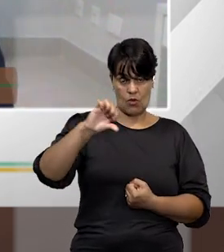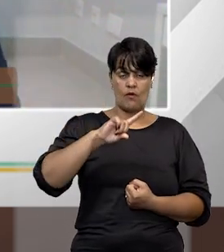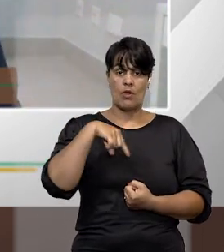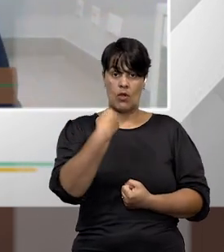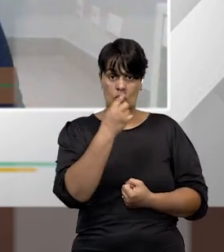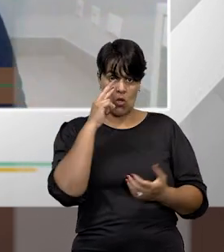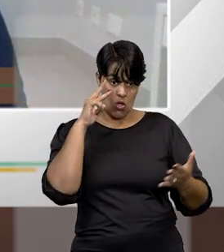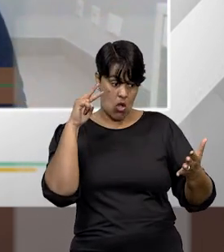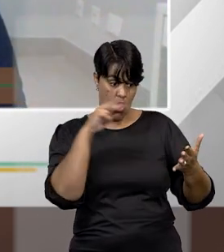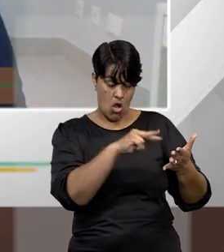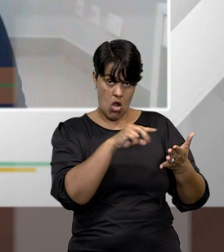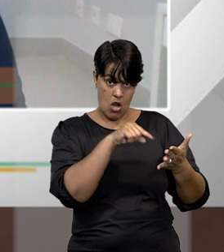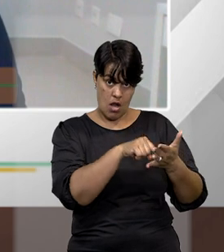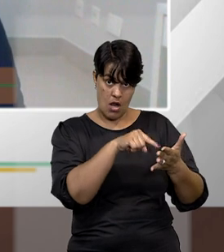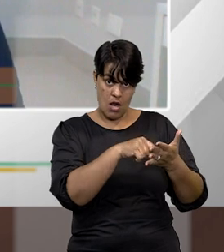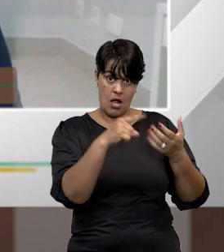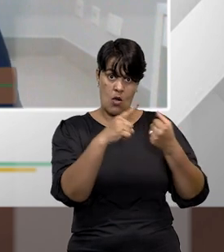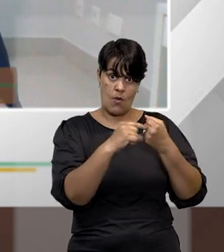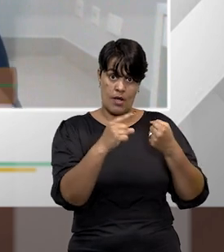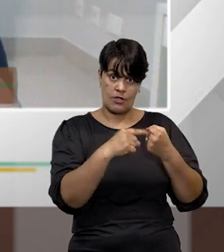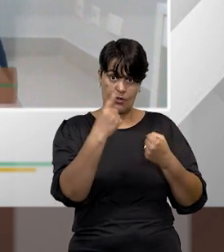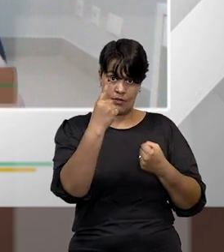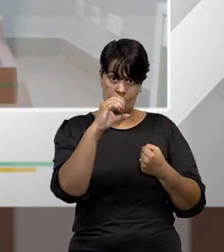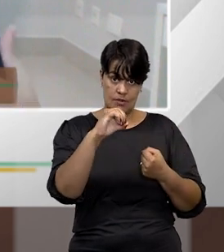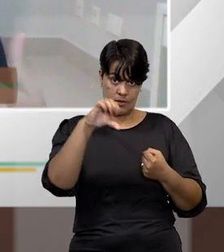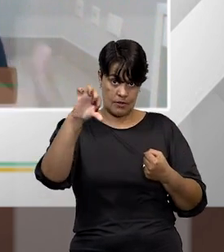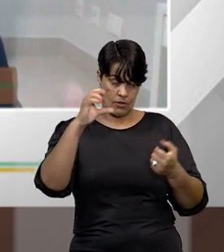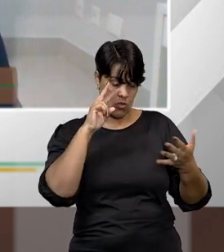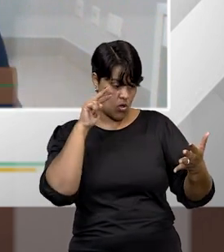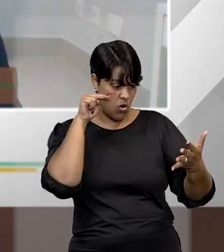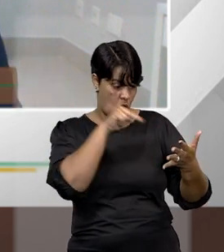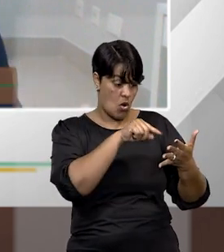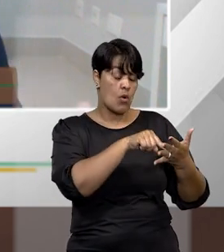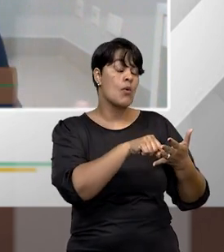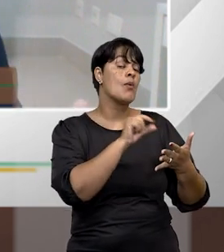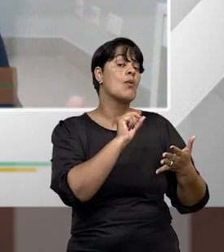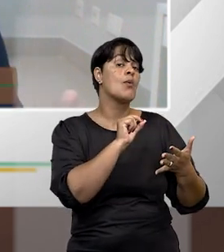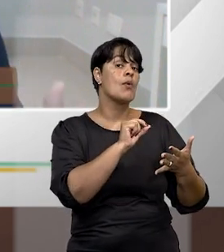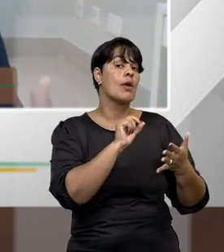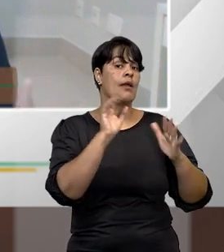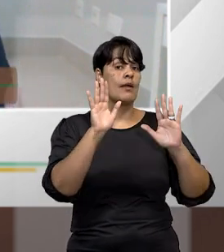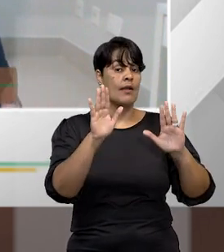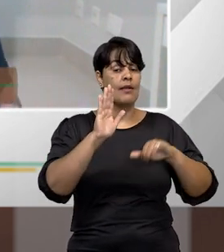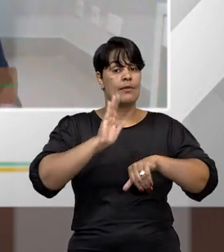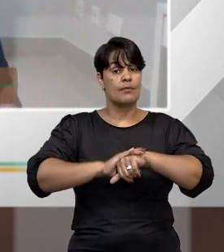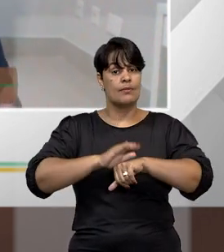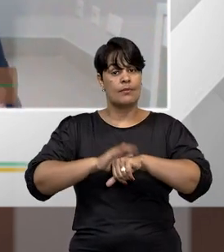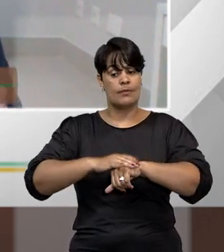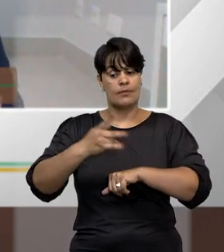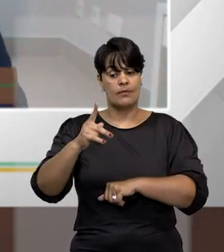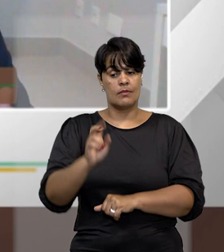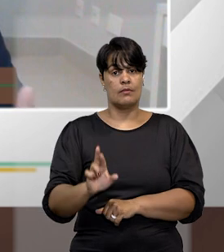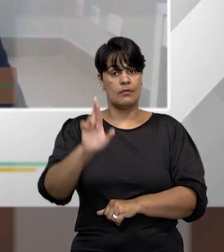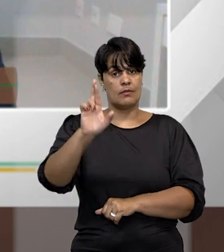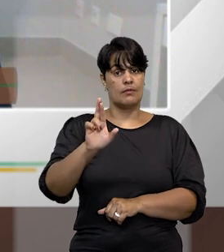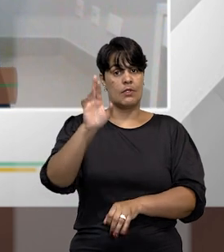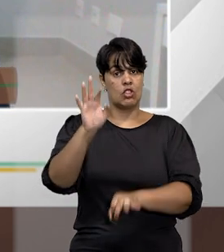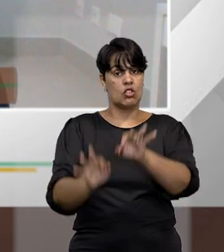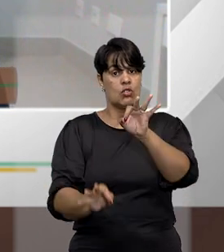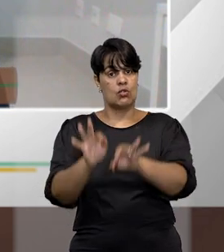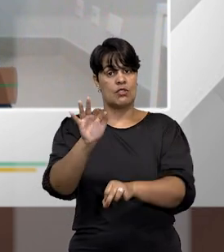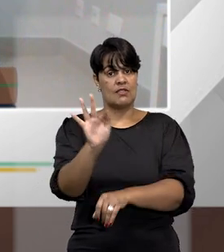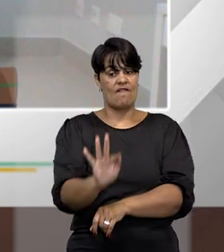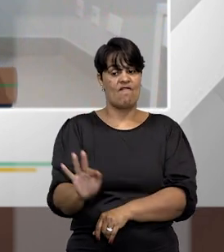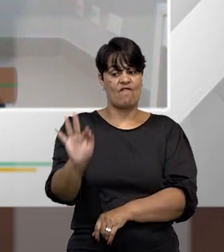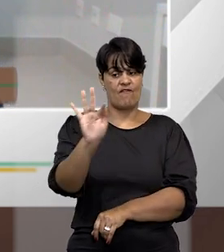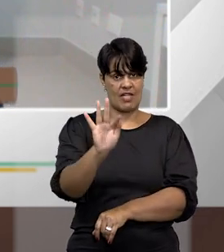Constituição, que compete a um juiz federal ou compete aos TRFs